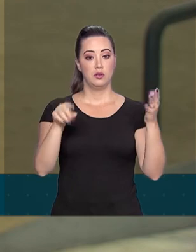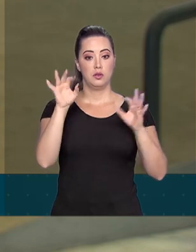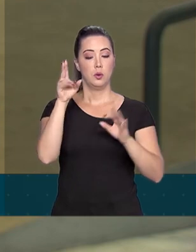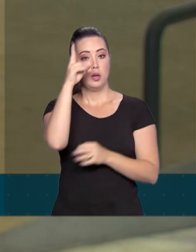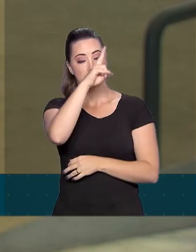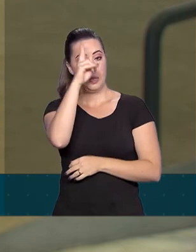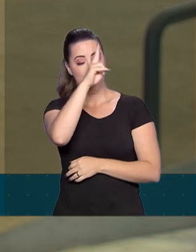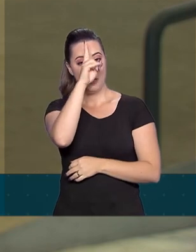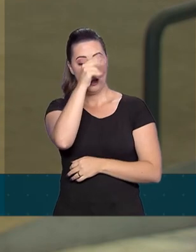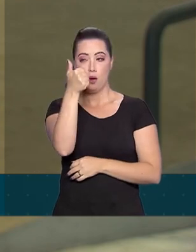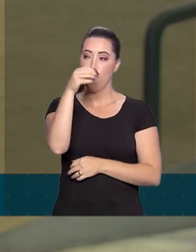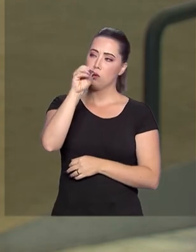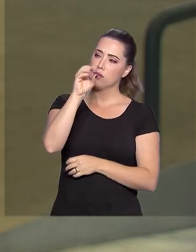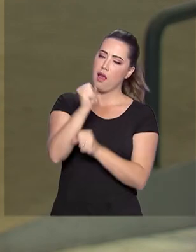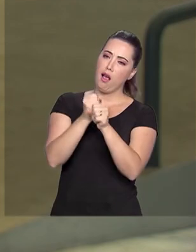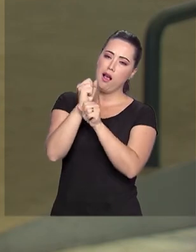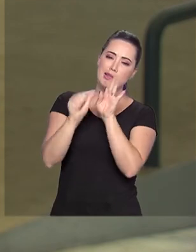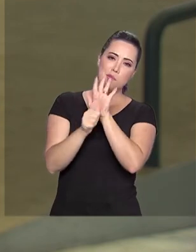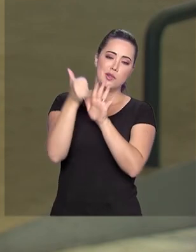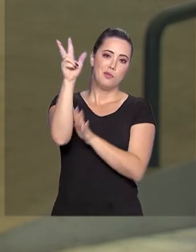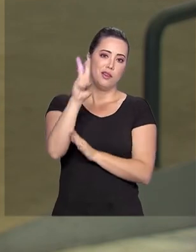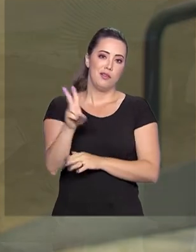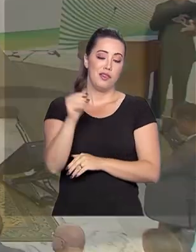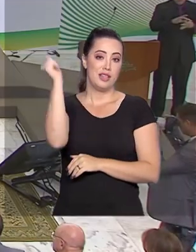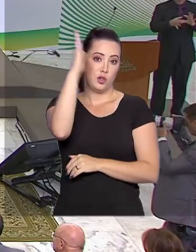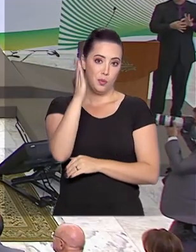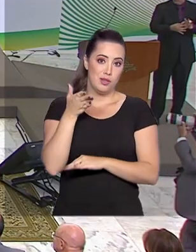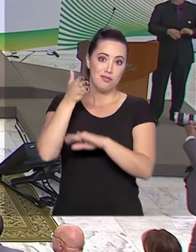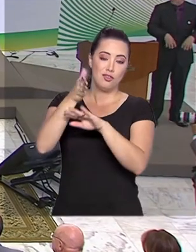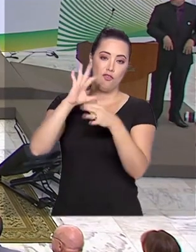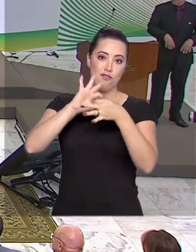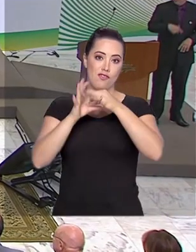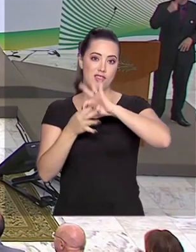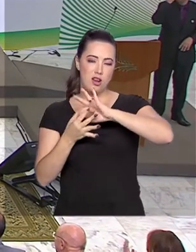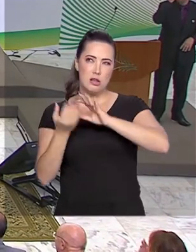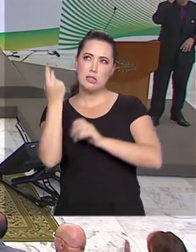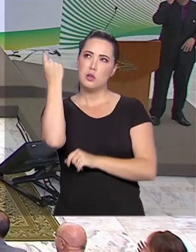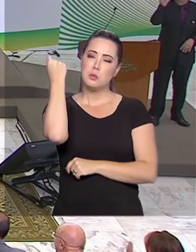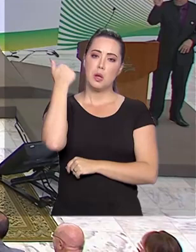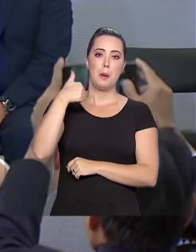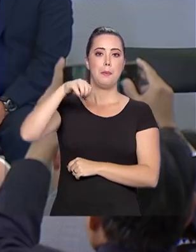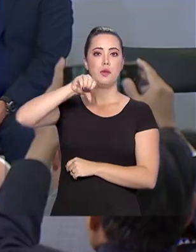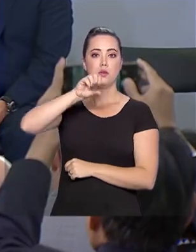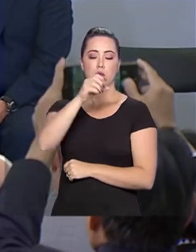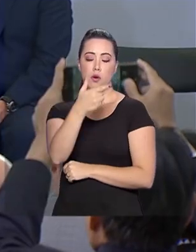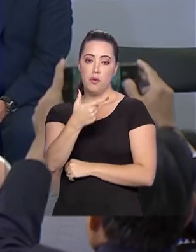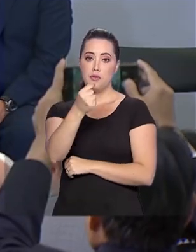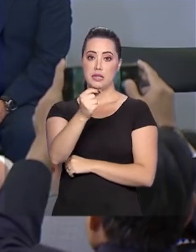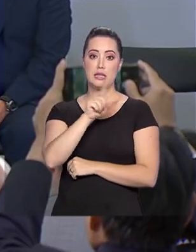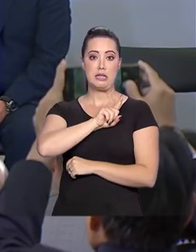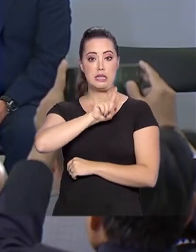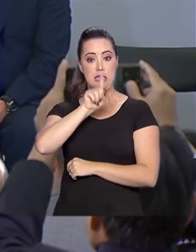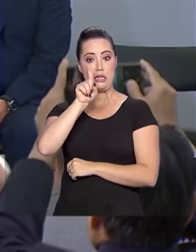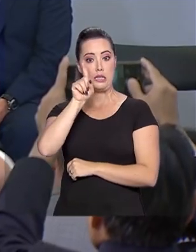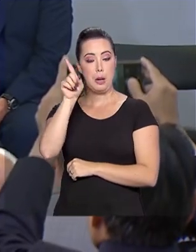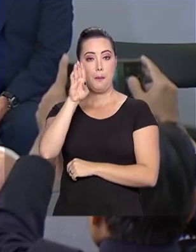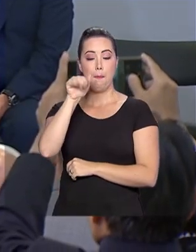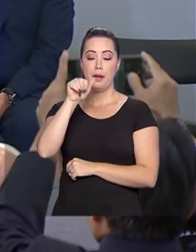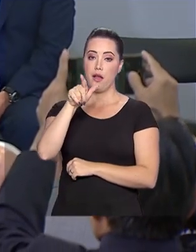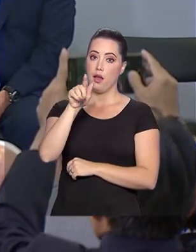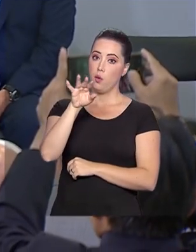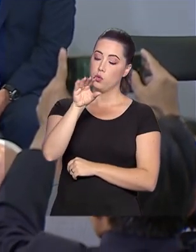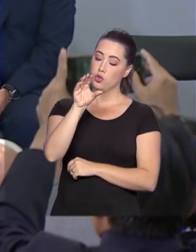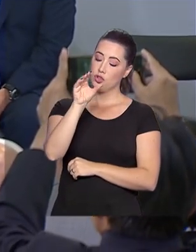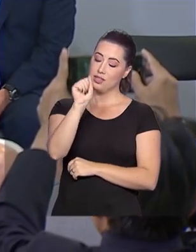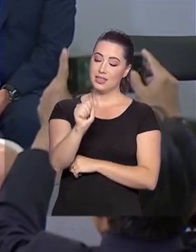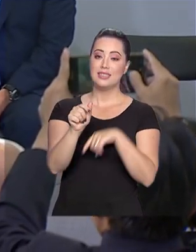lembrar os 100 anos da primeira participação do Brasil nos Jogos Olímpicos, em 1920, na Antuérpia, na Bélgica. E durante esse evento, para